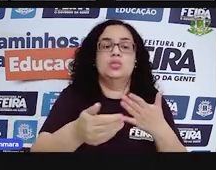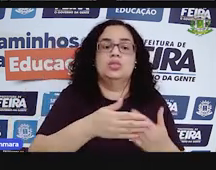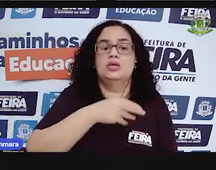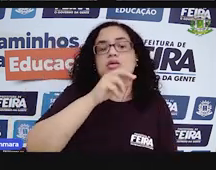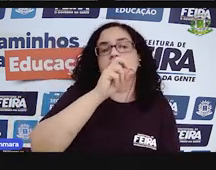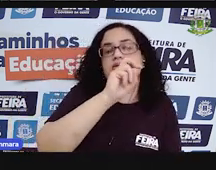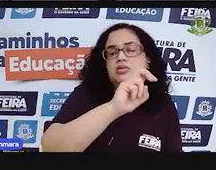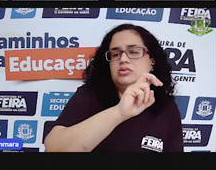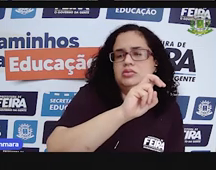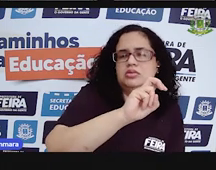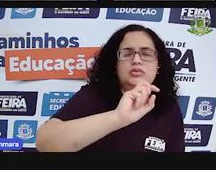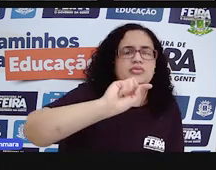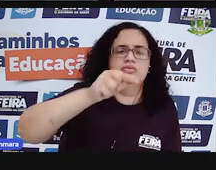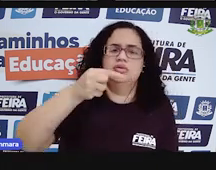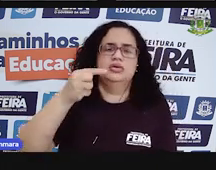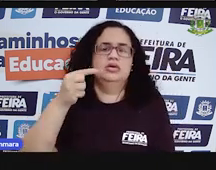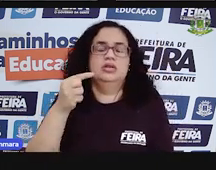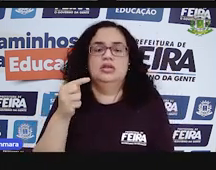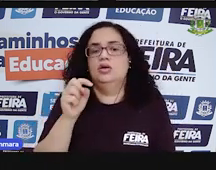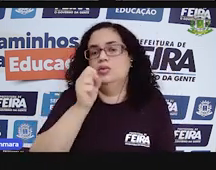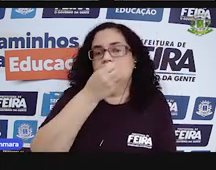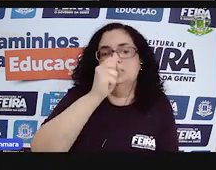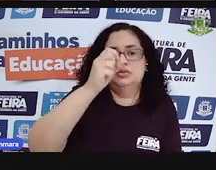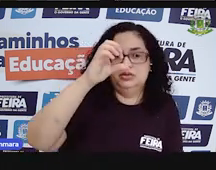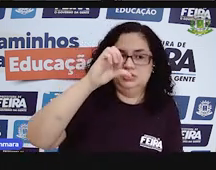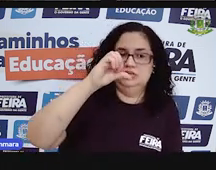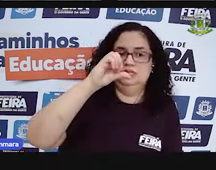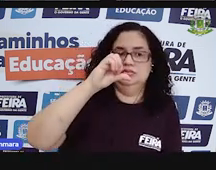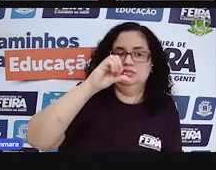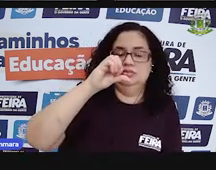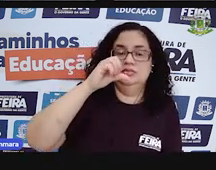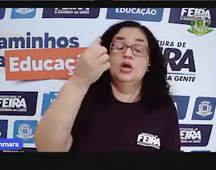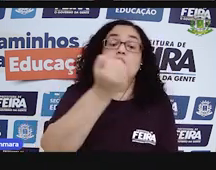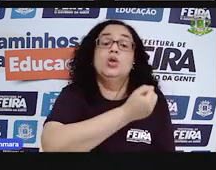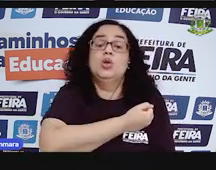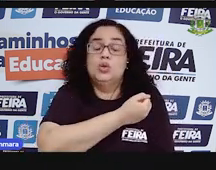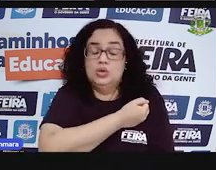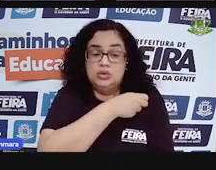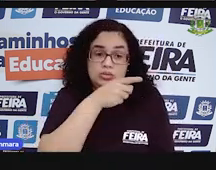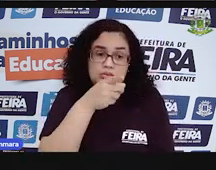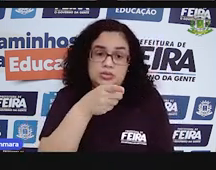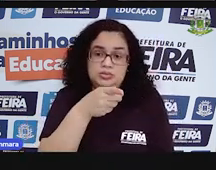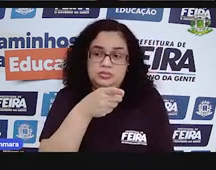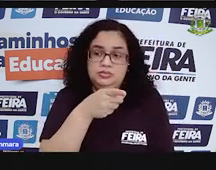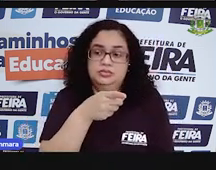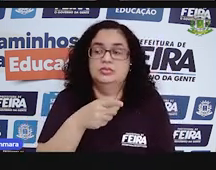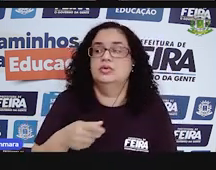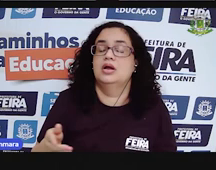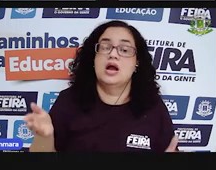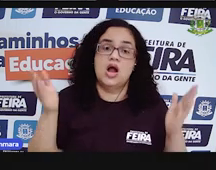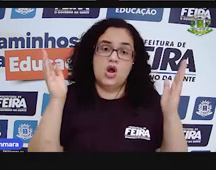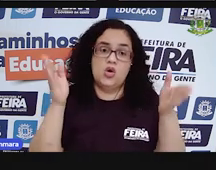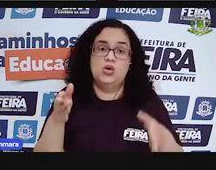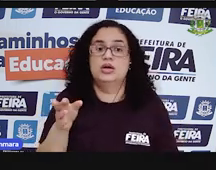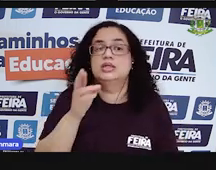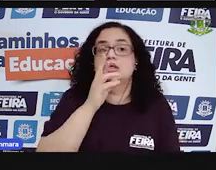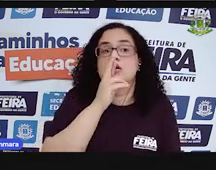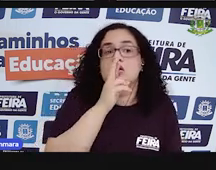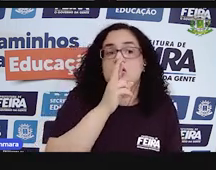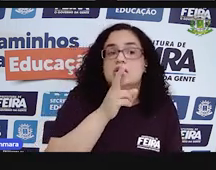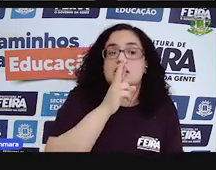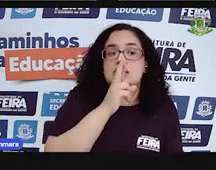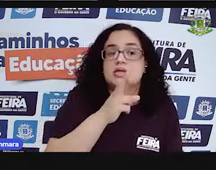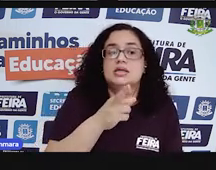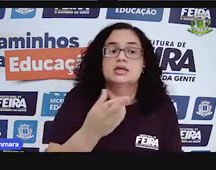5,89 o número que eu coloquei aí. E aqui, ó, quando você coloca o resultado, tem um